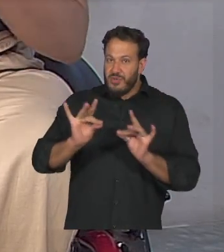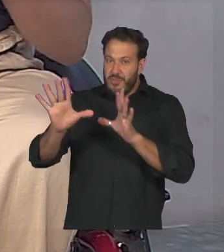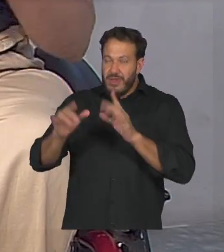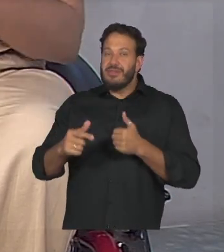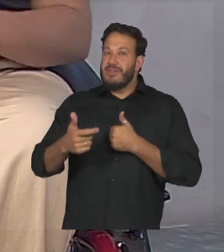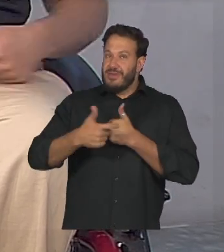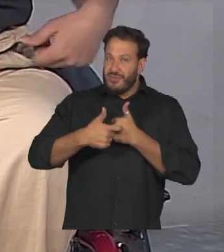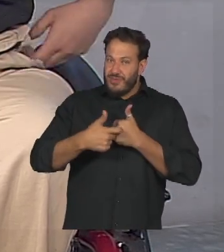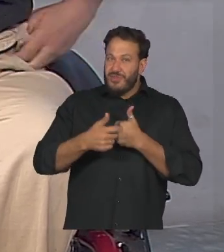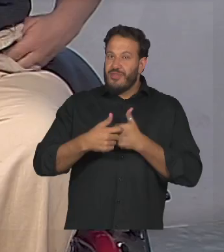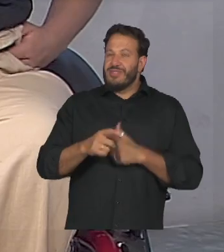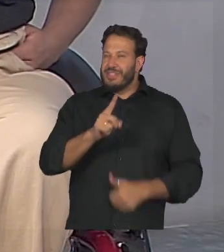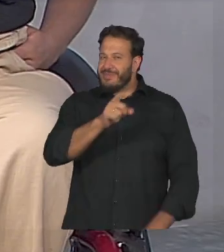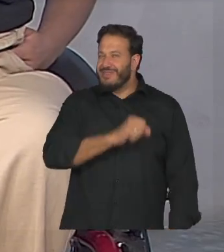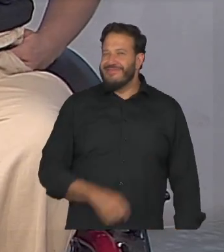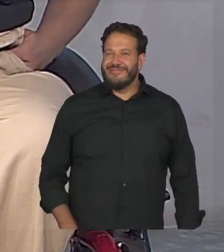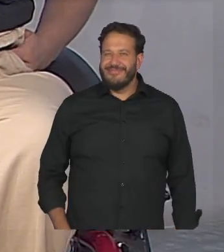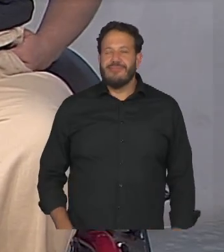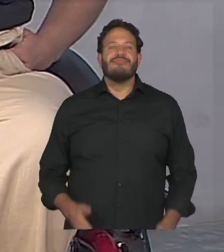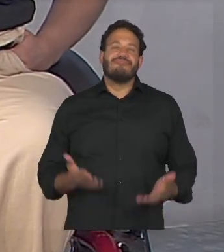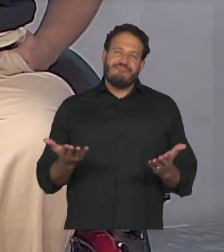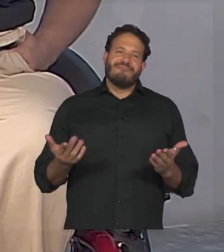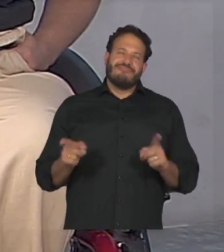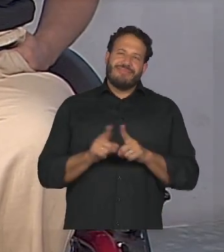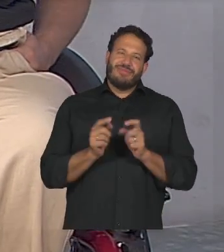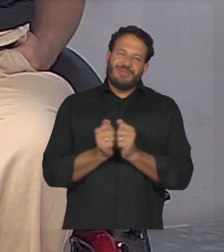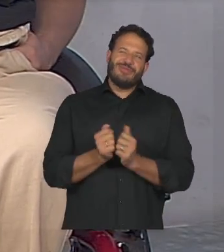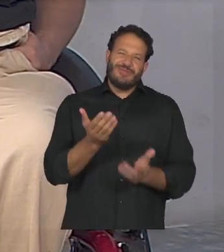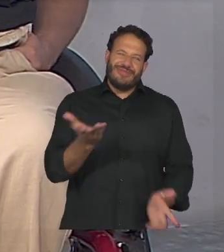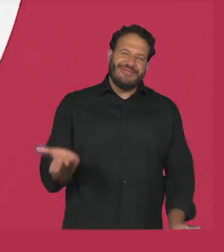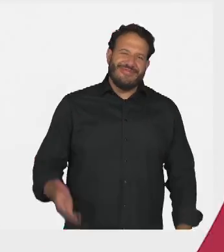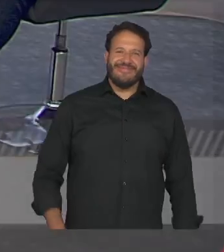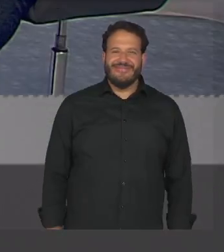e também deixar o seu like e fazer companhia para nós